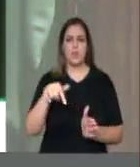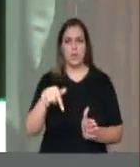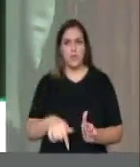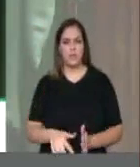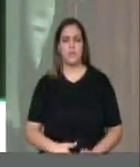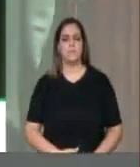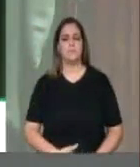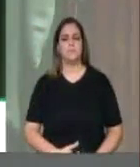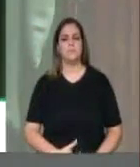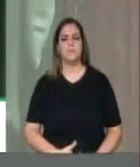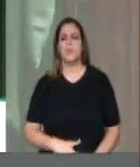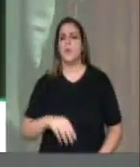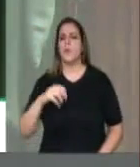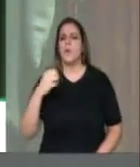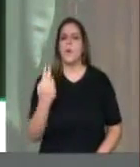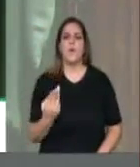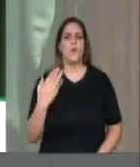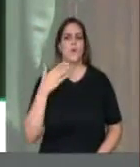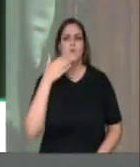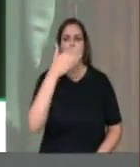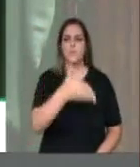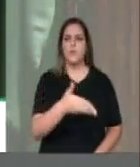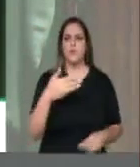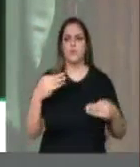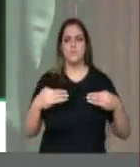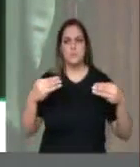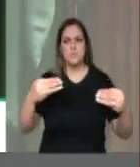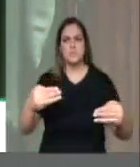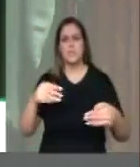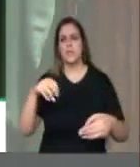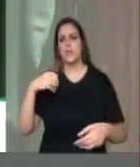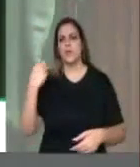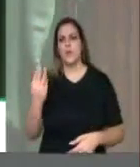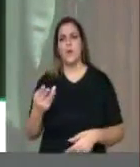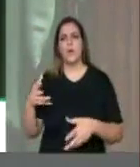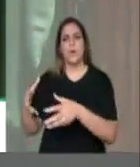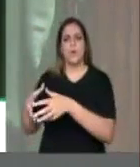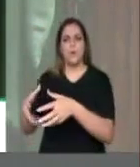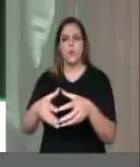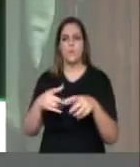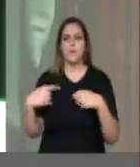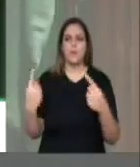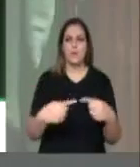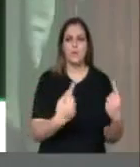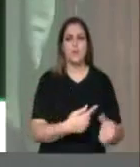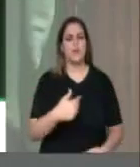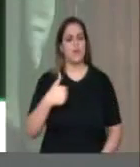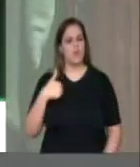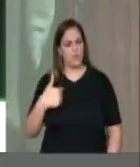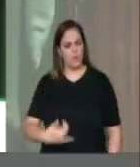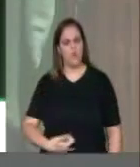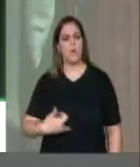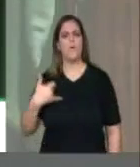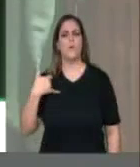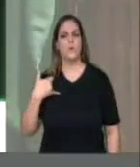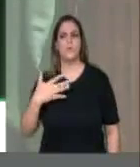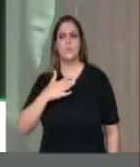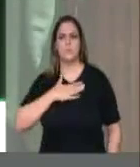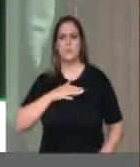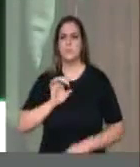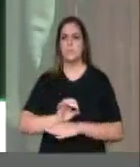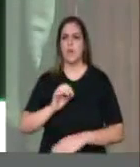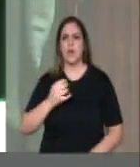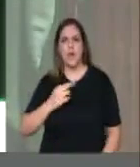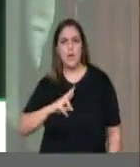vou aos ministérios, nas comissões, tenho orgulho de representar o povo do meu Estado, um Estado